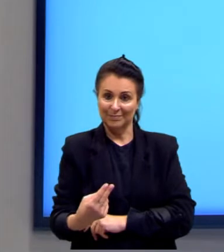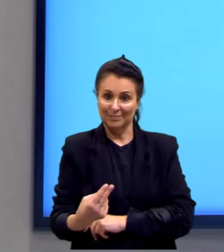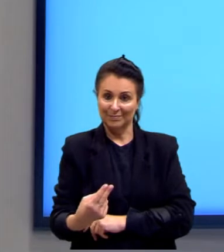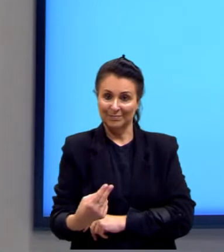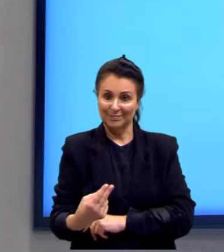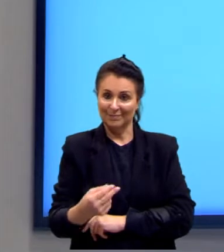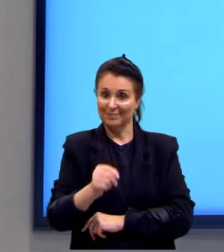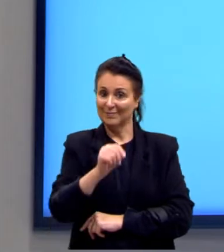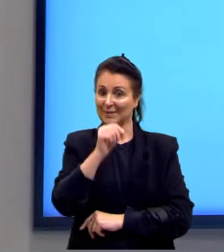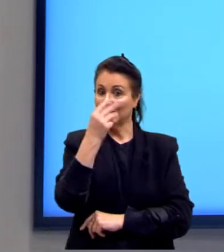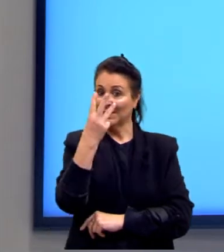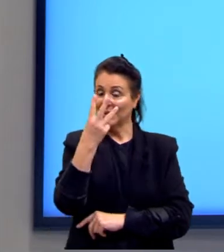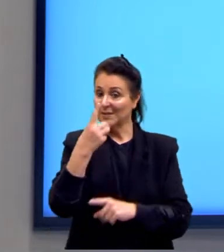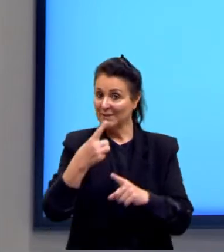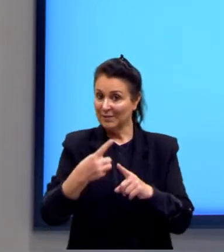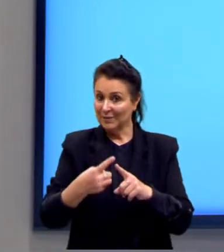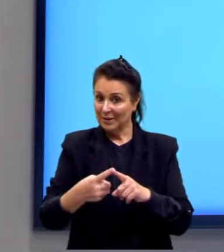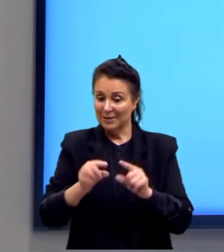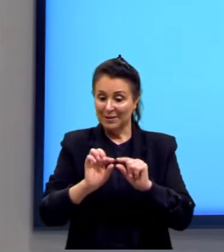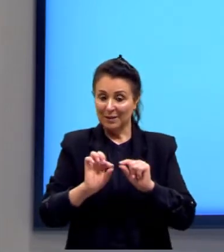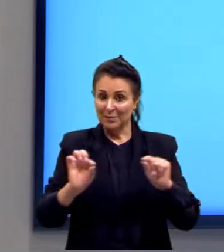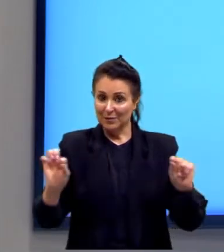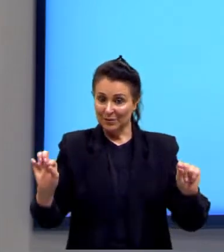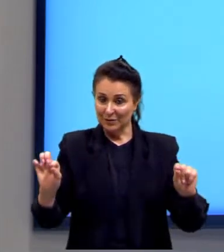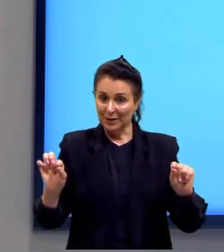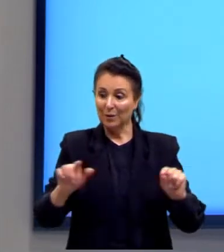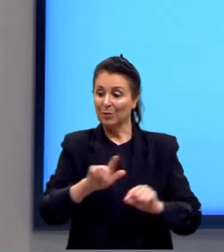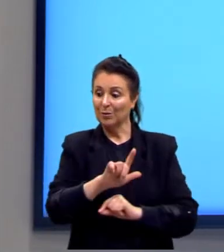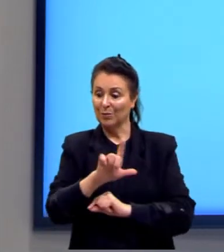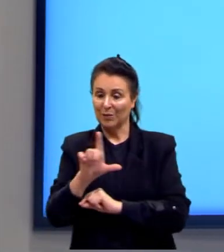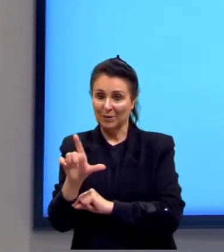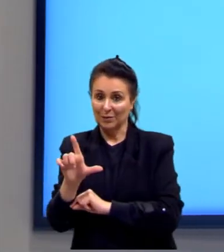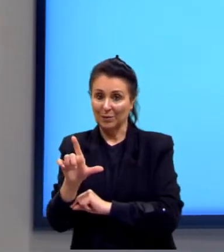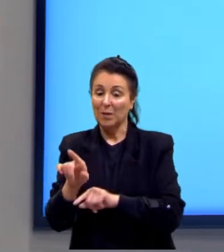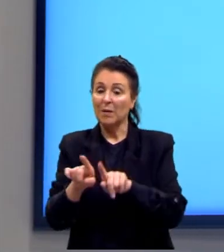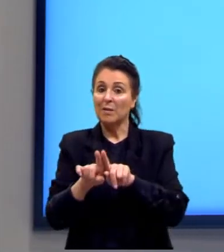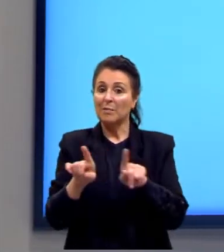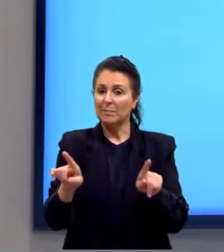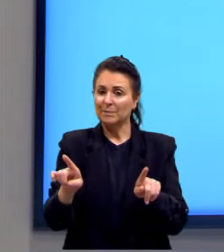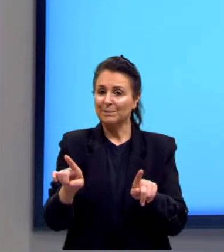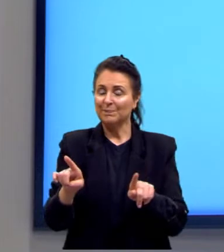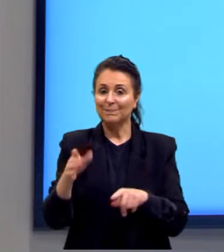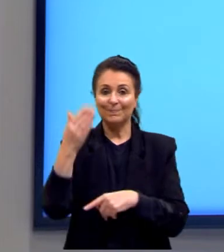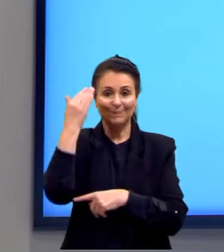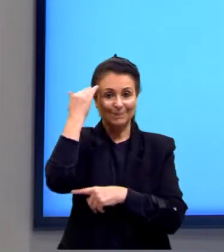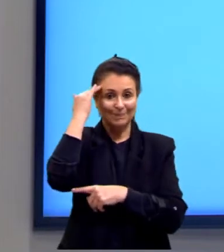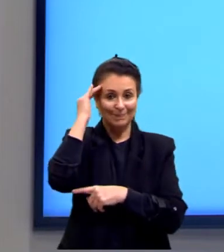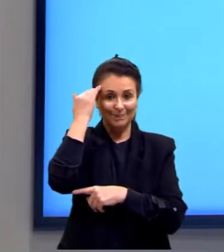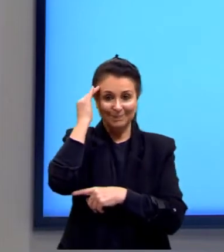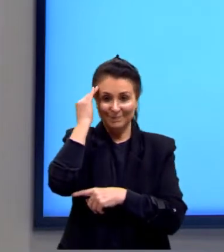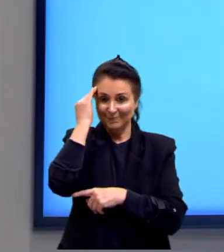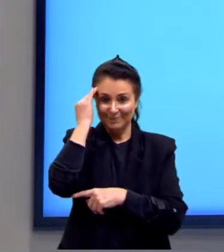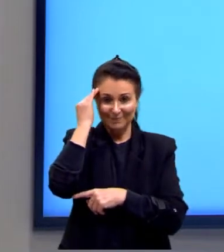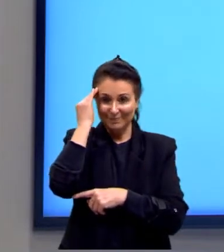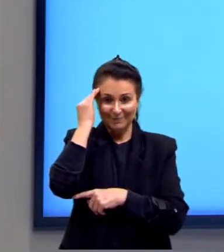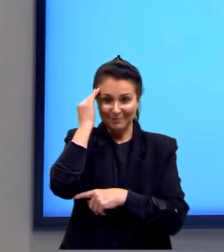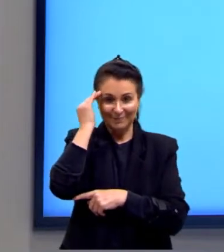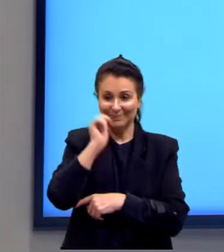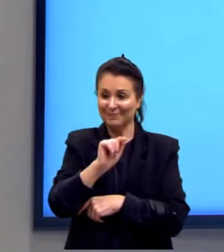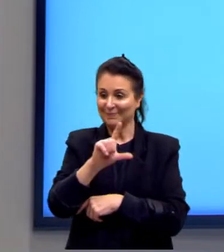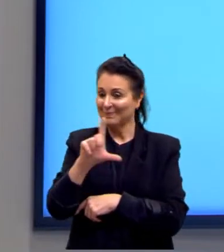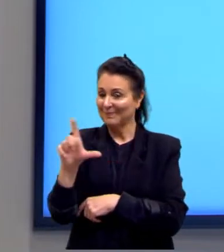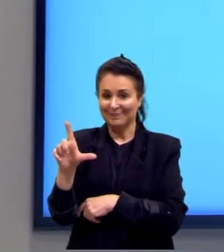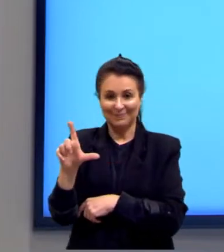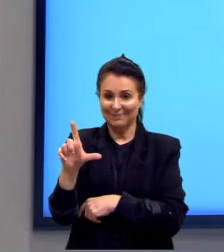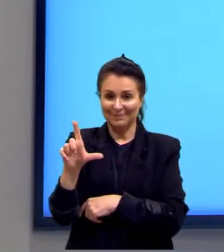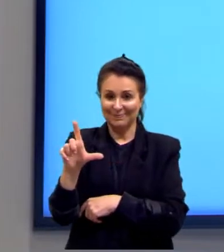3 vezes a medida do seu lado. Porém, nós não sabemos qual é a medida do lado do nosso